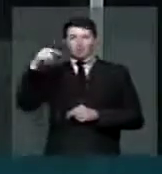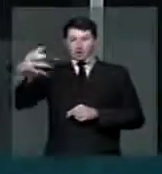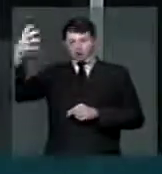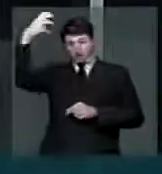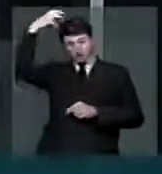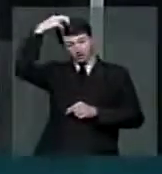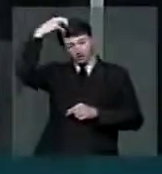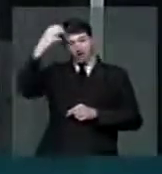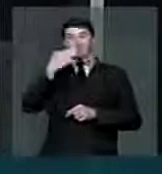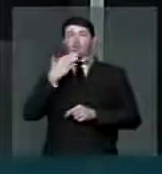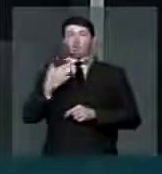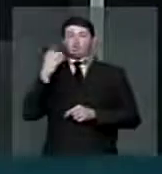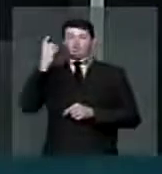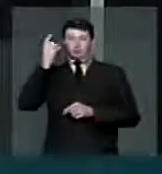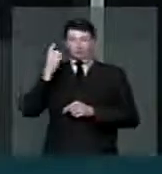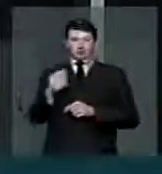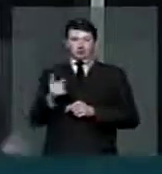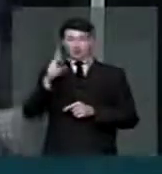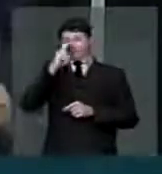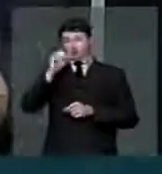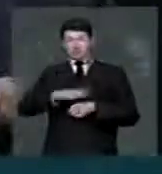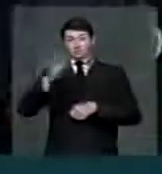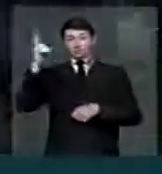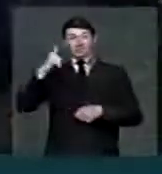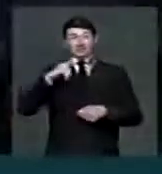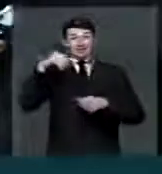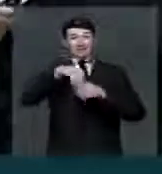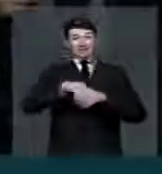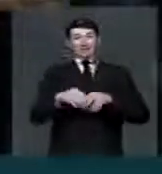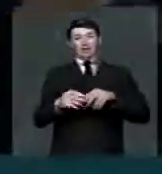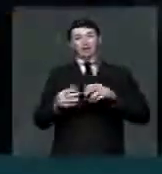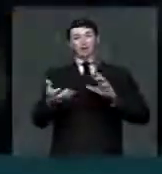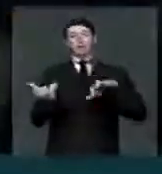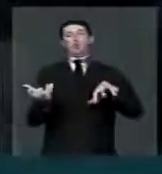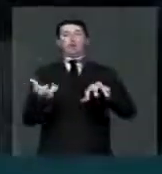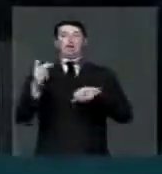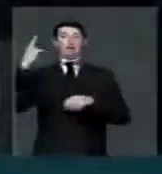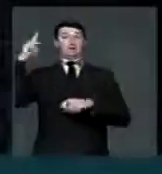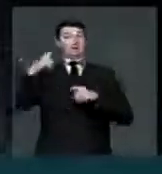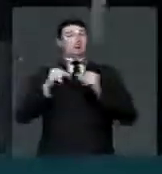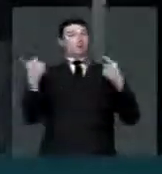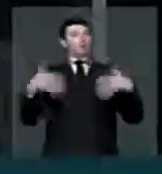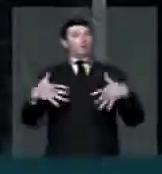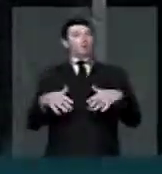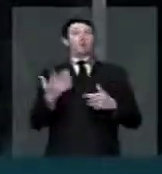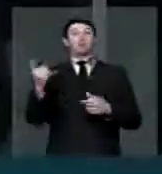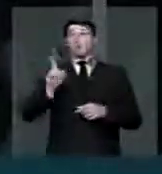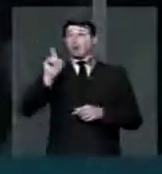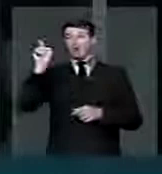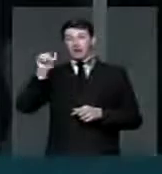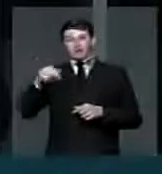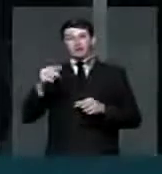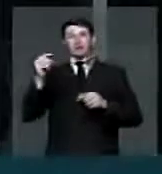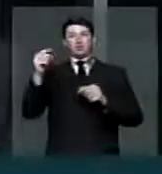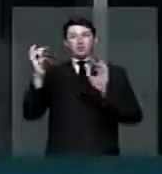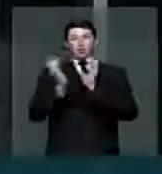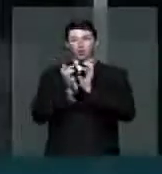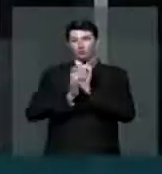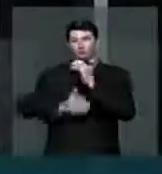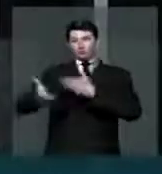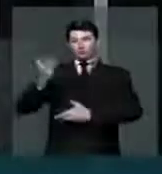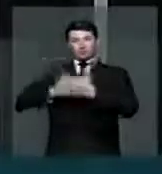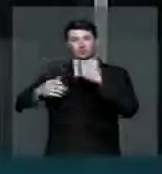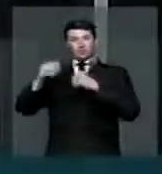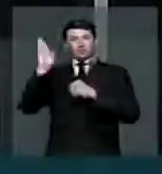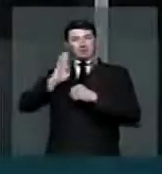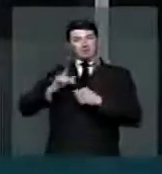parlamentarista e a grande força lá está no parlamento. Então, o Grupo Parlamentar Brasil-Japão, na pessoa